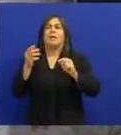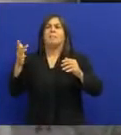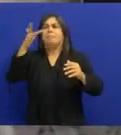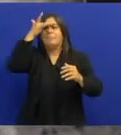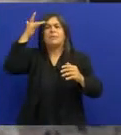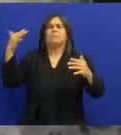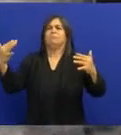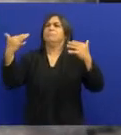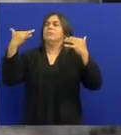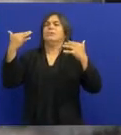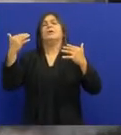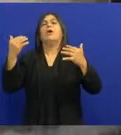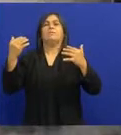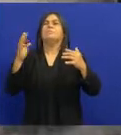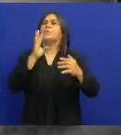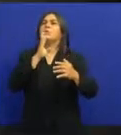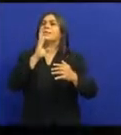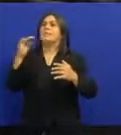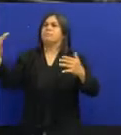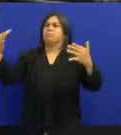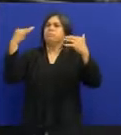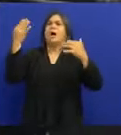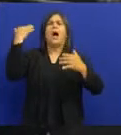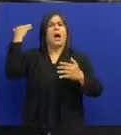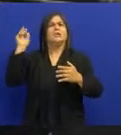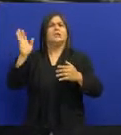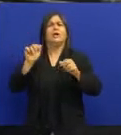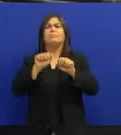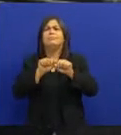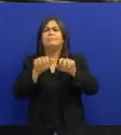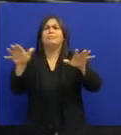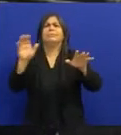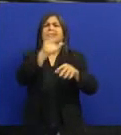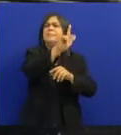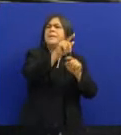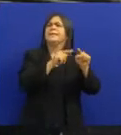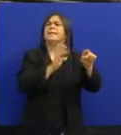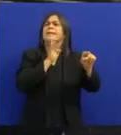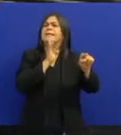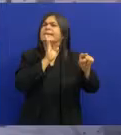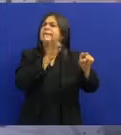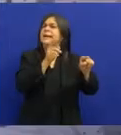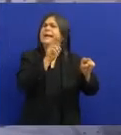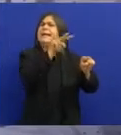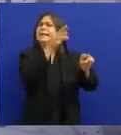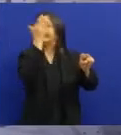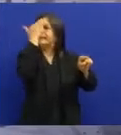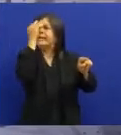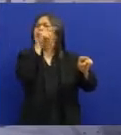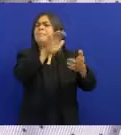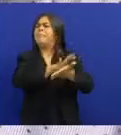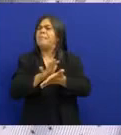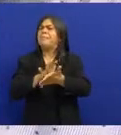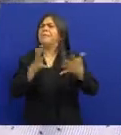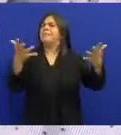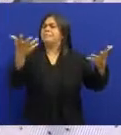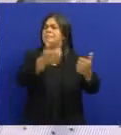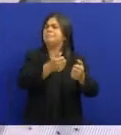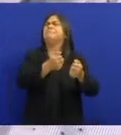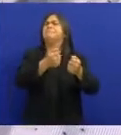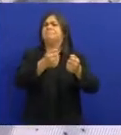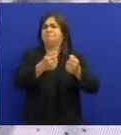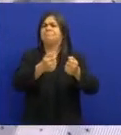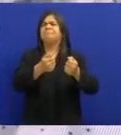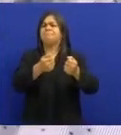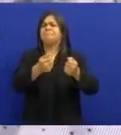Popularidade Embora Ele já Tinha Notoriedade Desde Campina As pessoas Sabiam Que ele Tocava